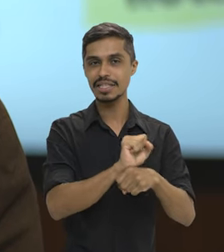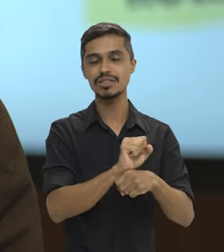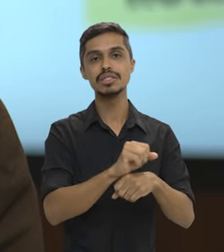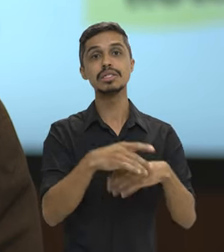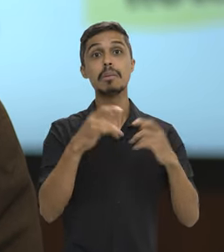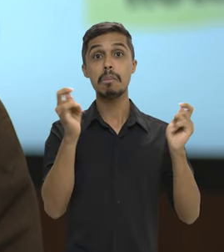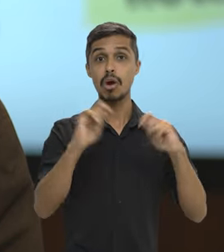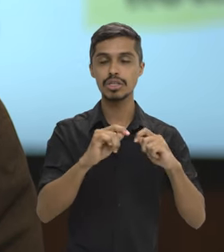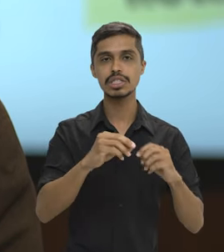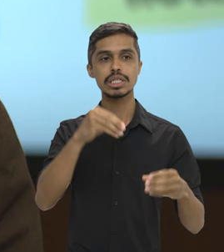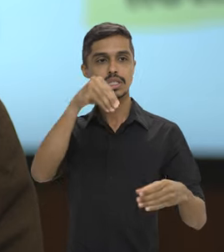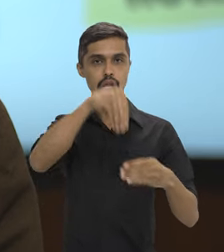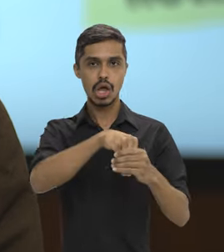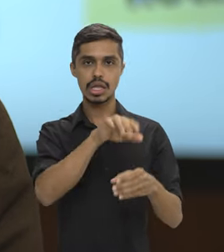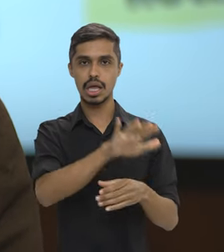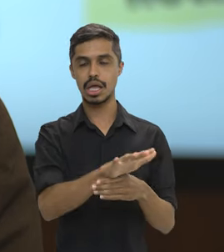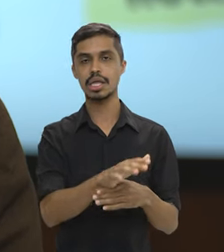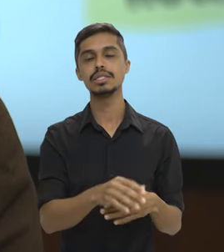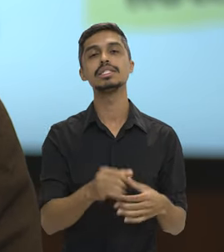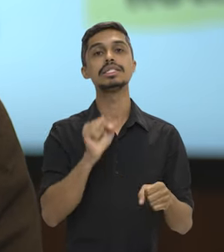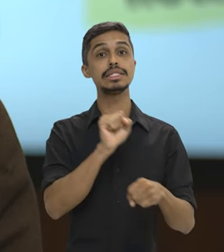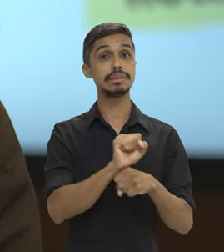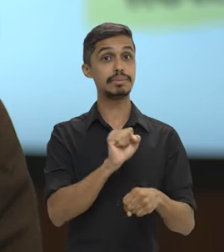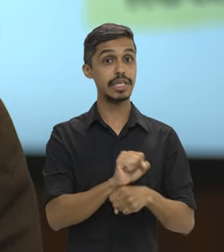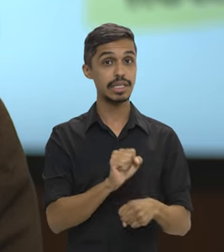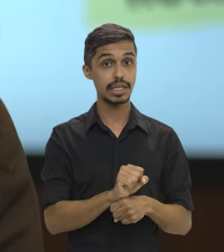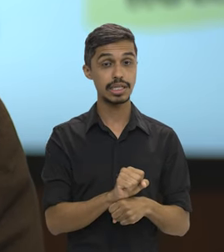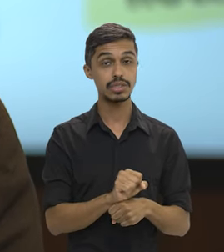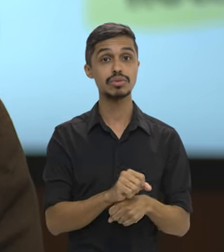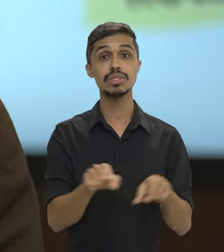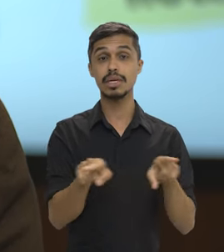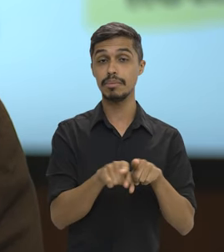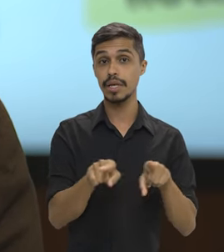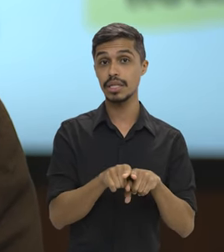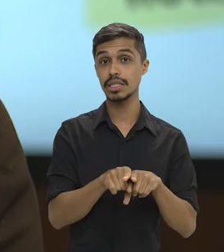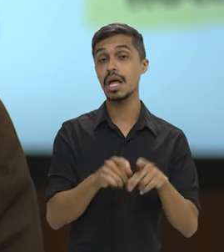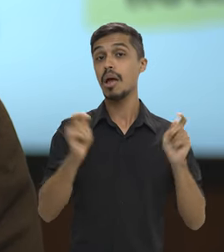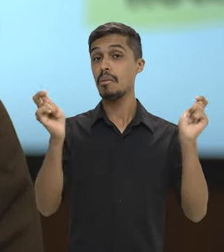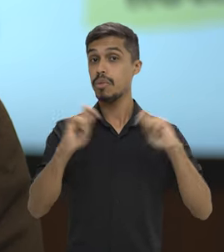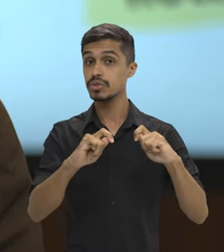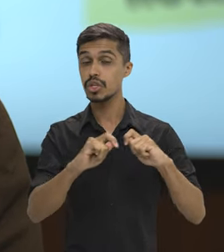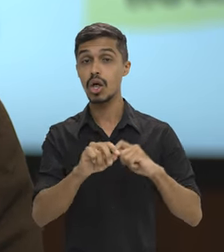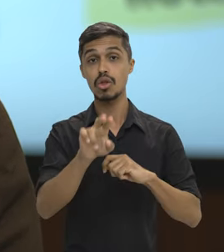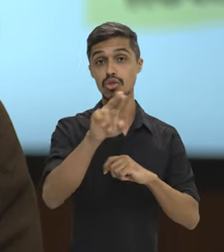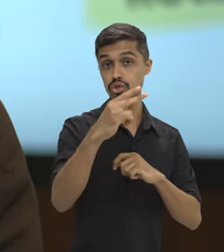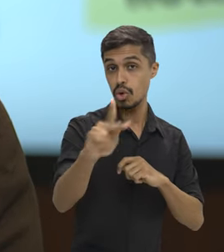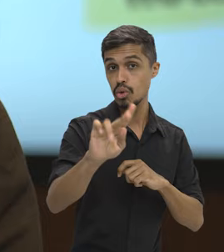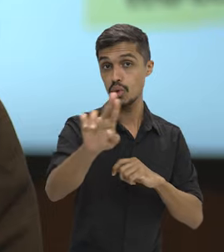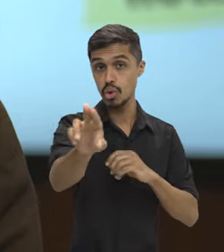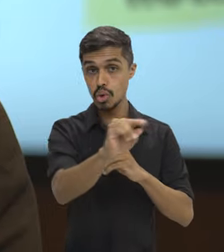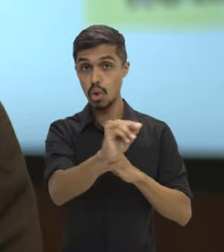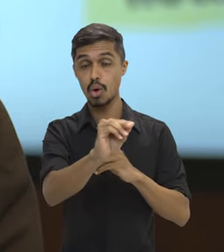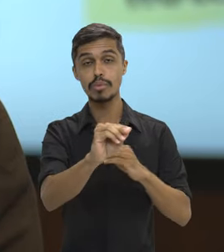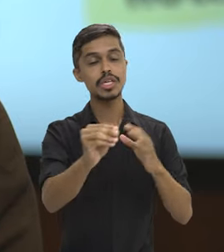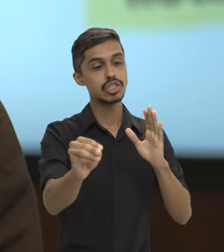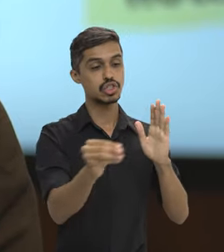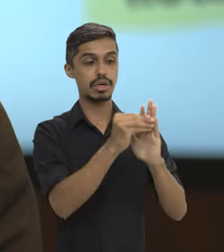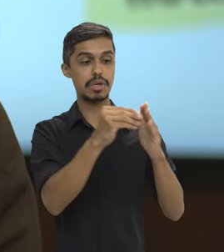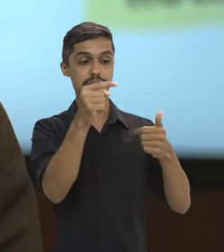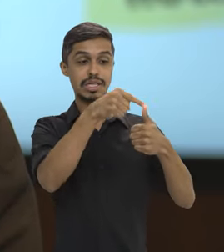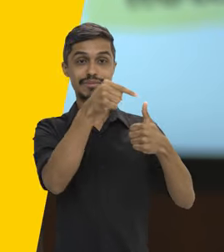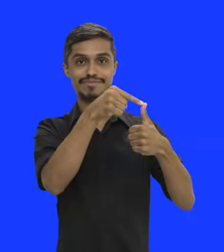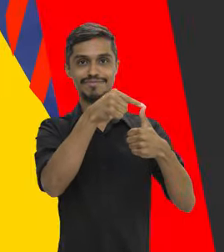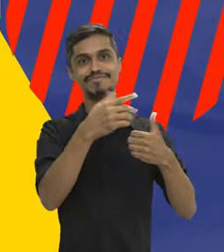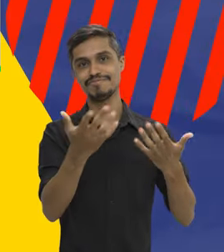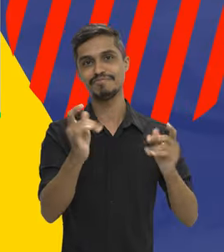candidatos, ele fica nesse banco de candidatos aguardando também a possibilidade de ser nomeado na sua primeira ou segunda